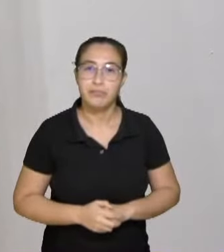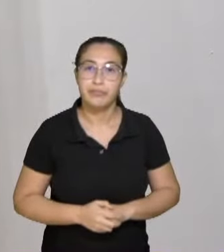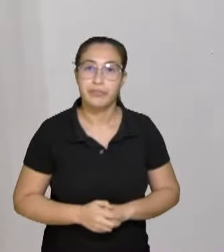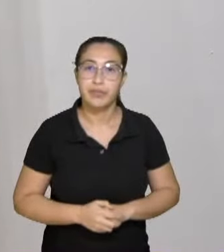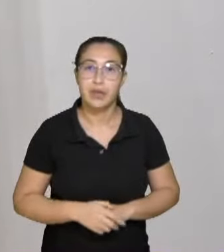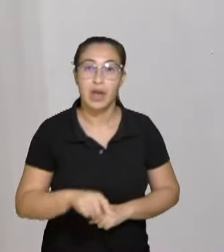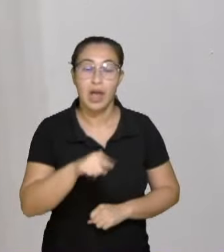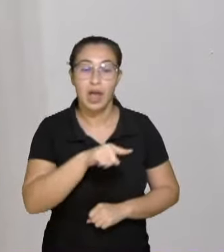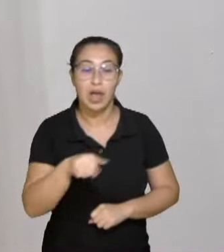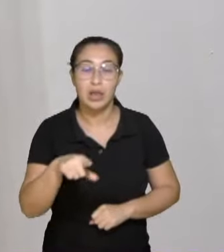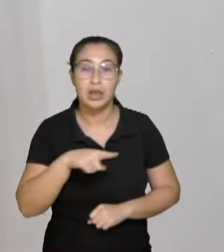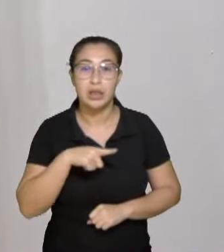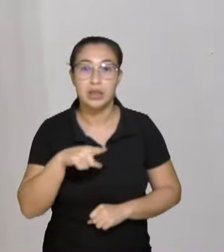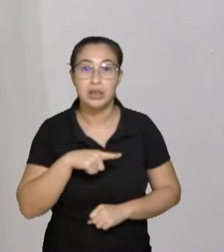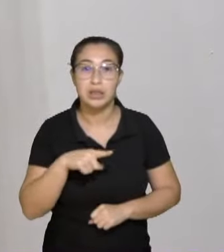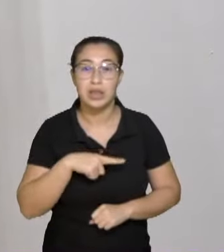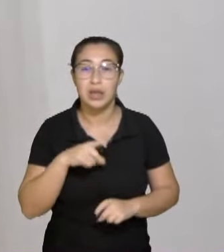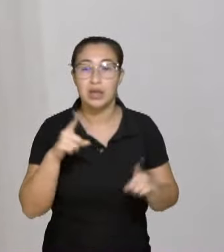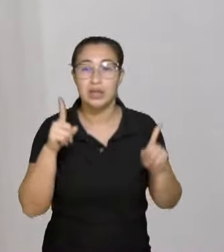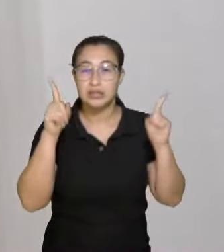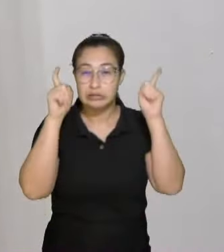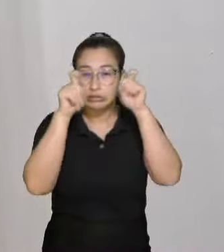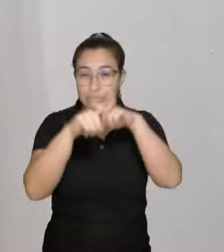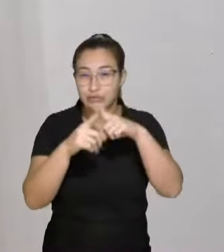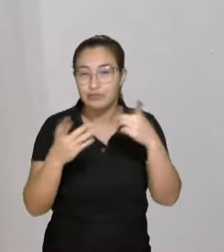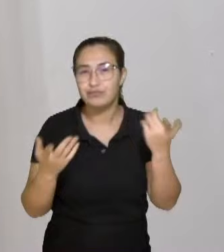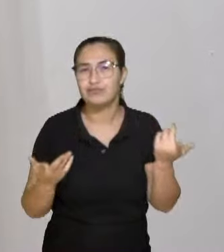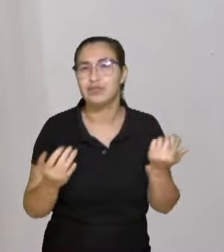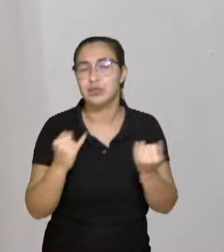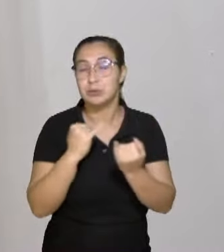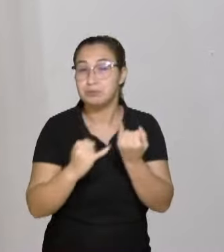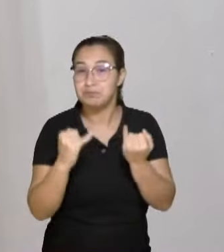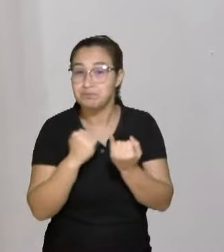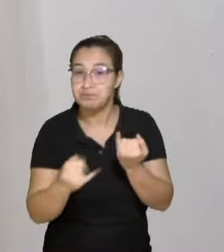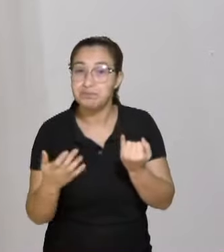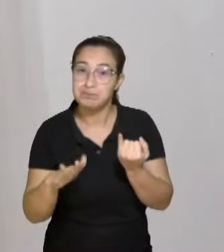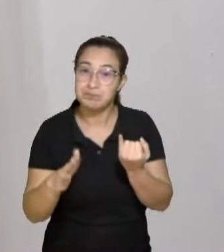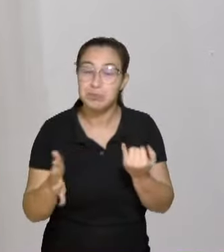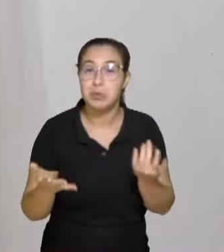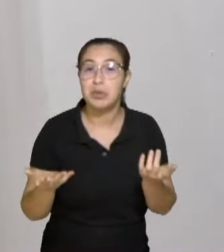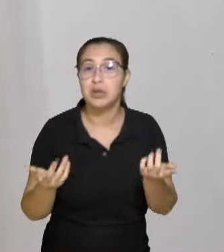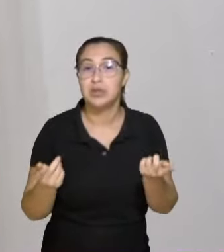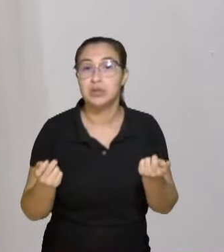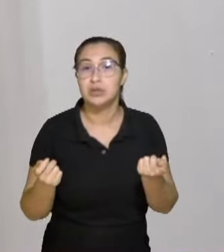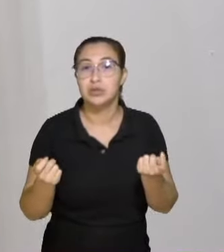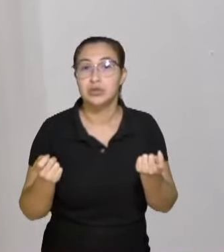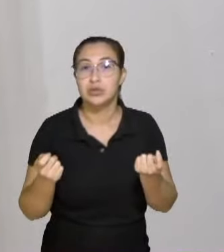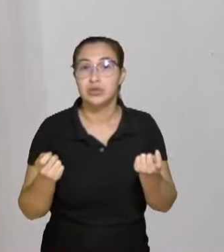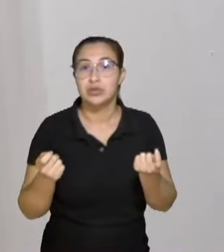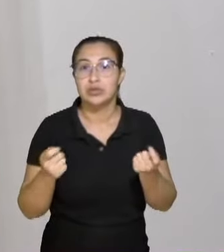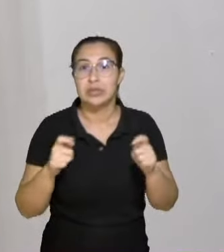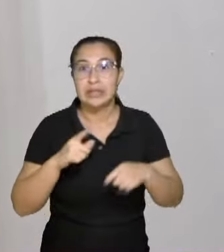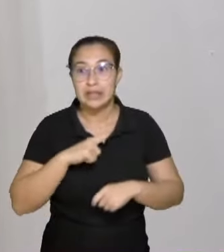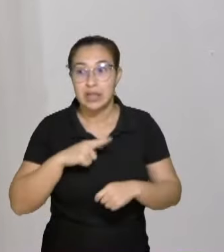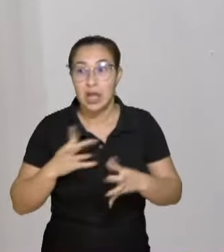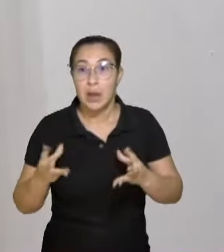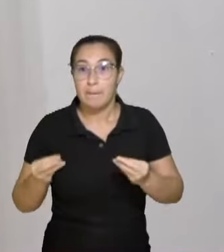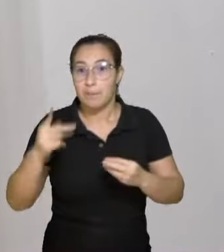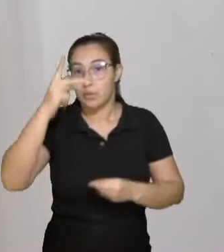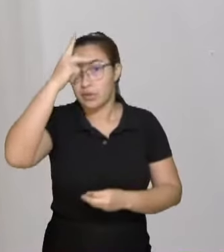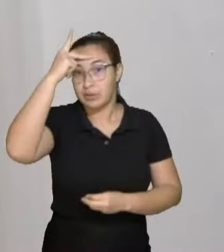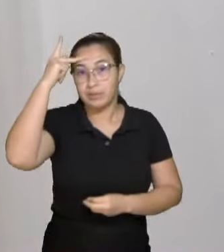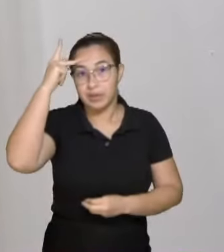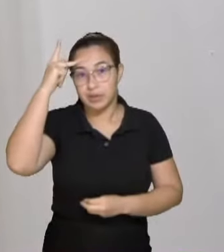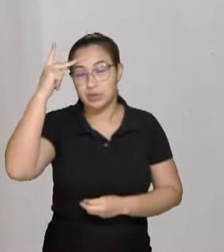e a baixa complexidade, para que possa, dessa forma, tirar um pouco dessa demanda que existe